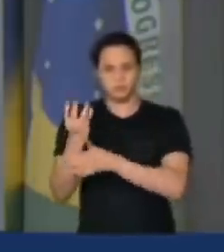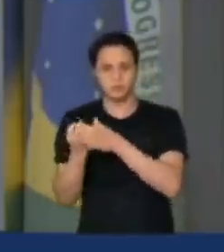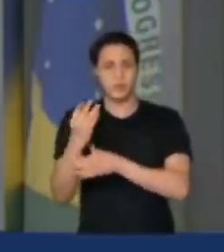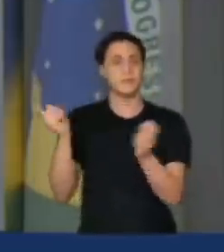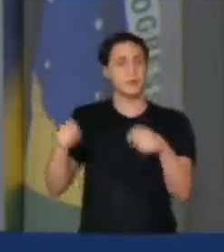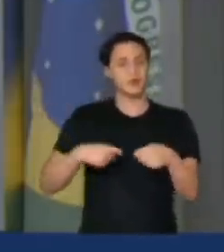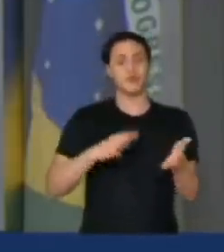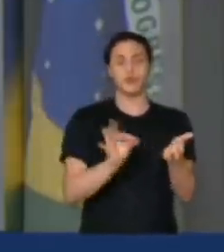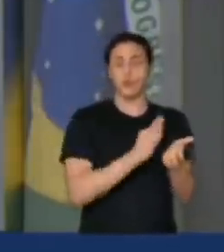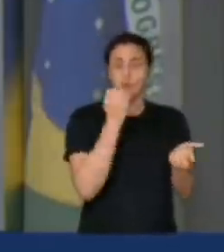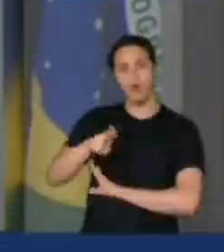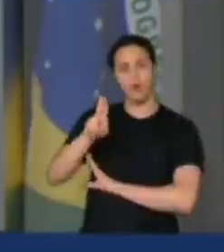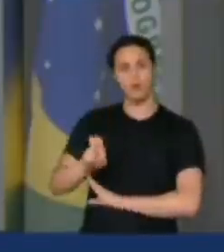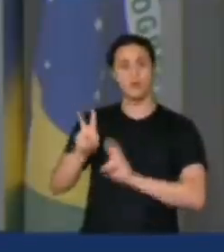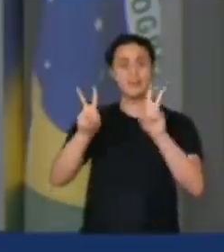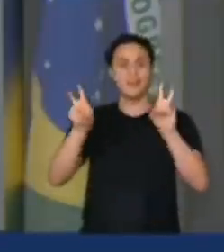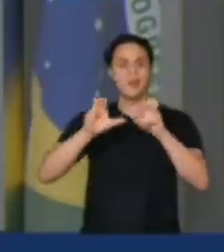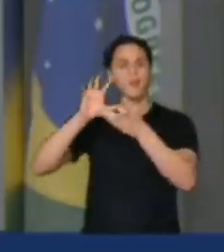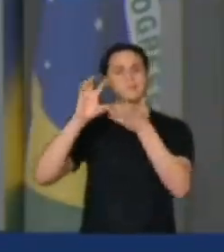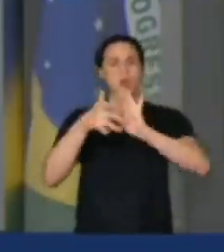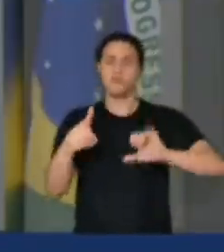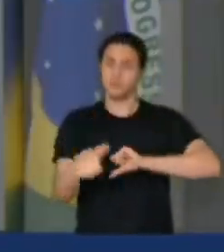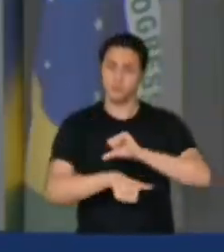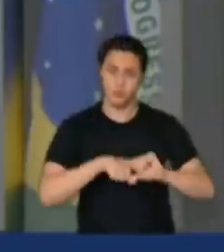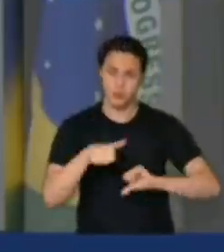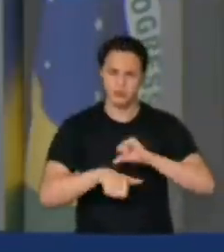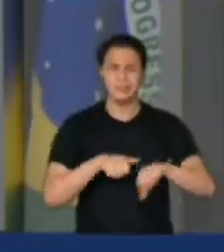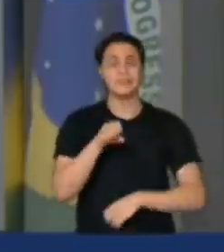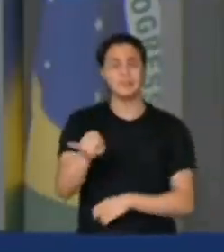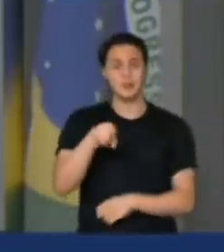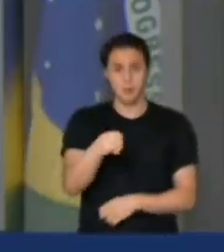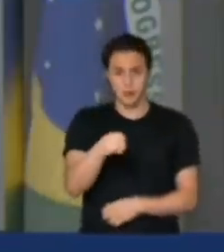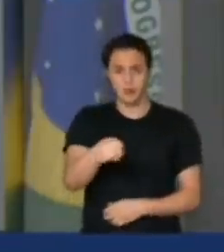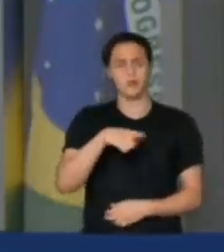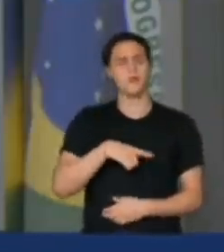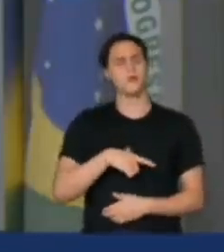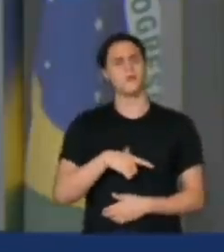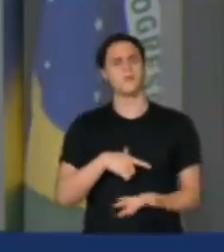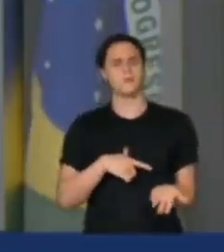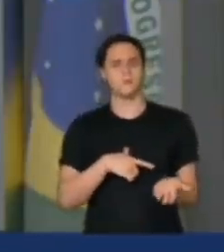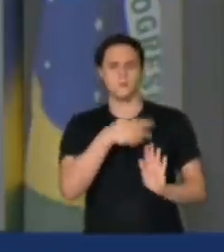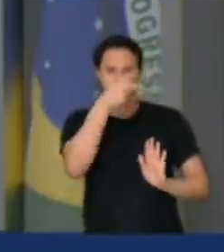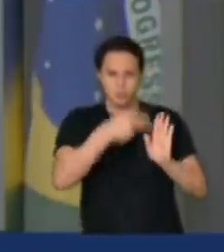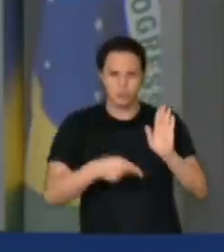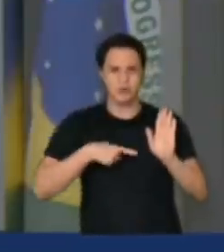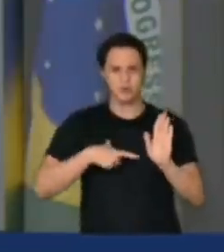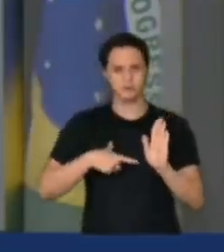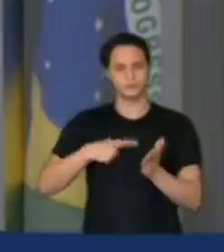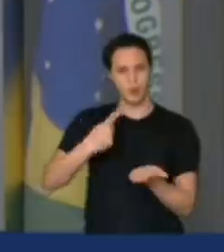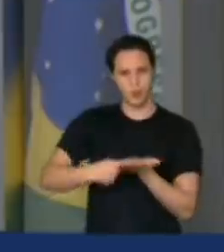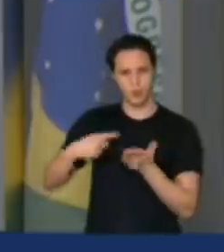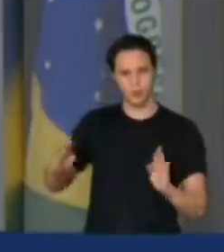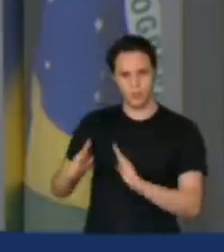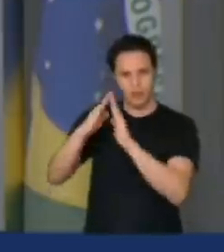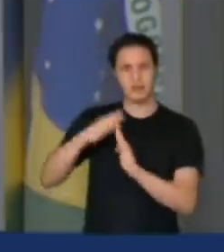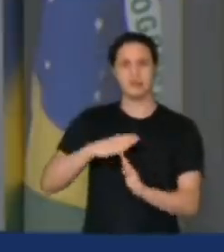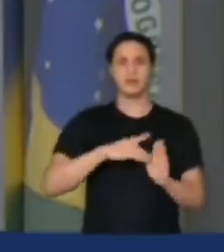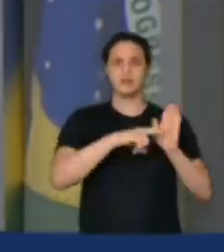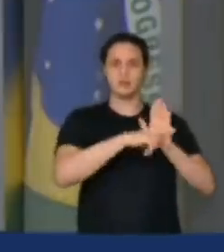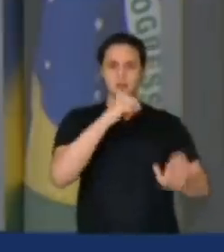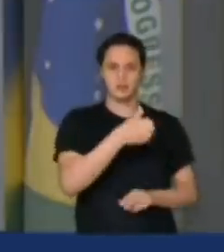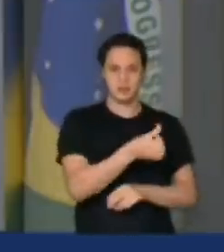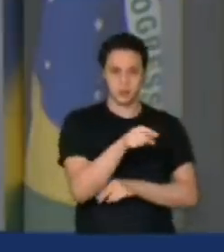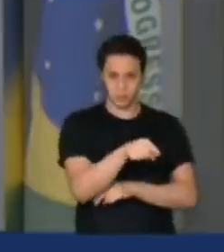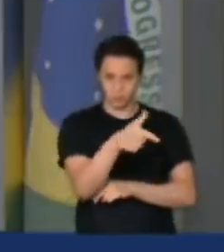Isso para 2050. Se esse projeto, se esse Acordo de Paris, nos termos do artigo 6.2 e 6